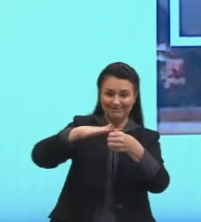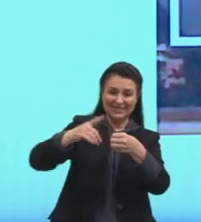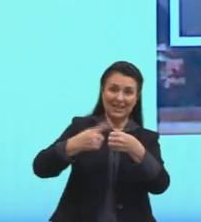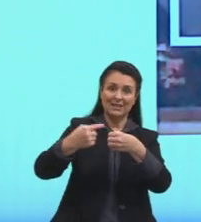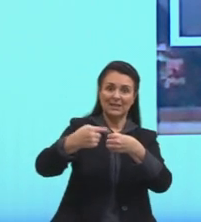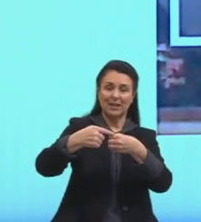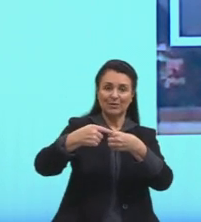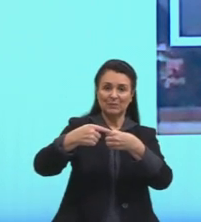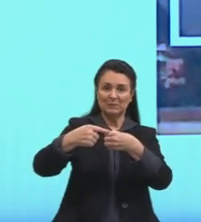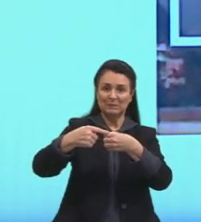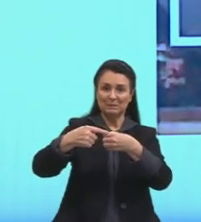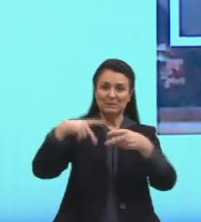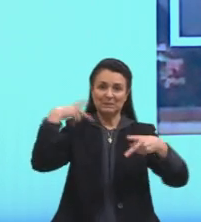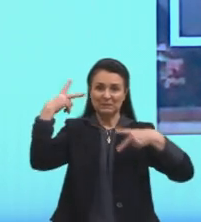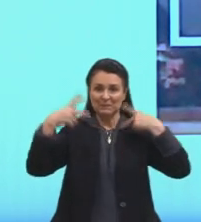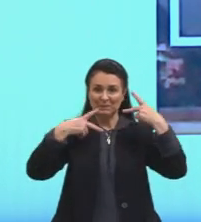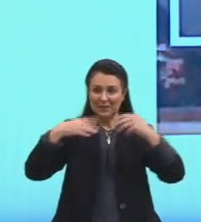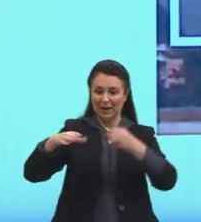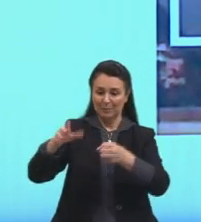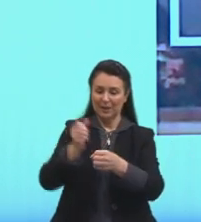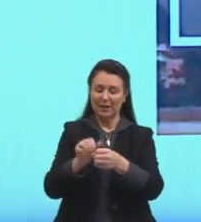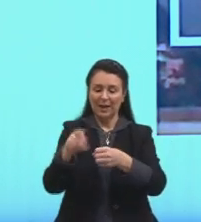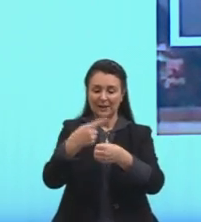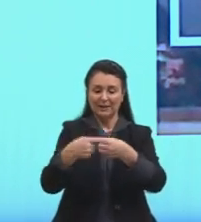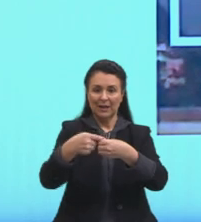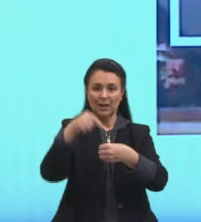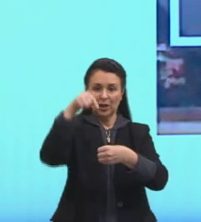né, e aí vai ter problemas respiratórios, né,